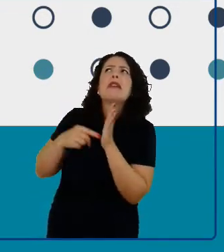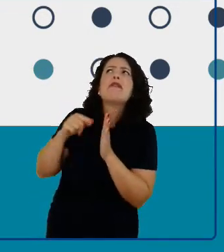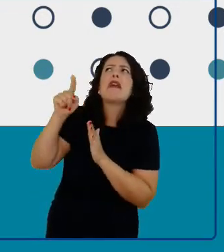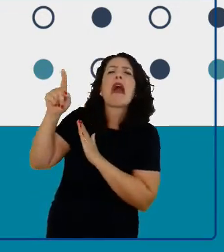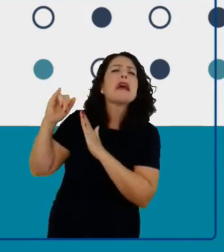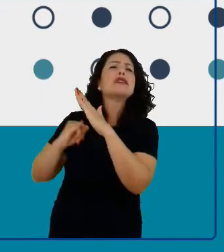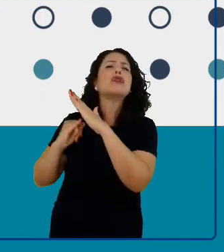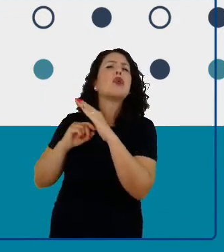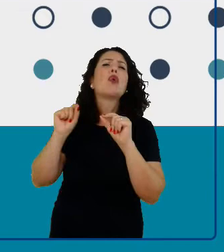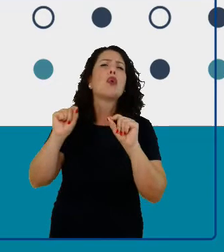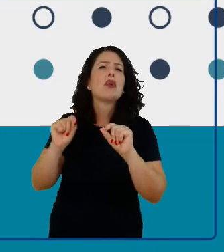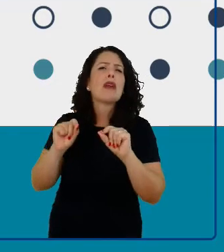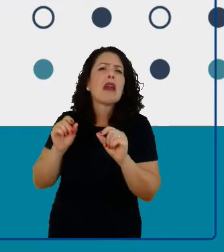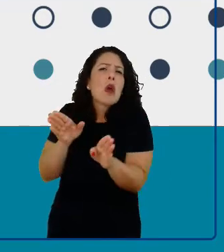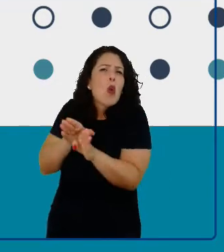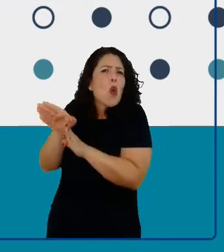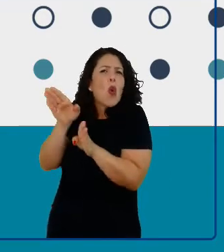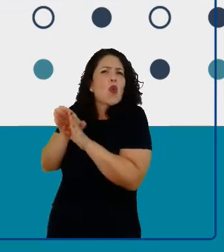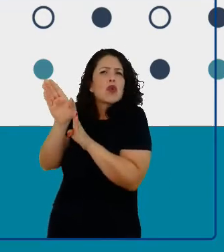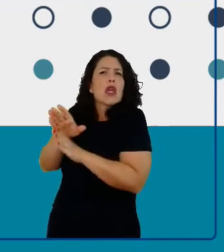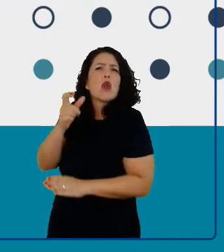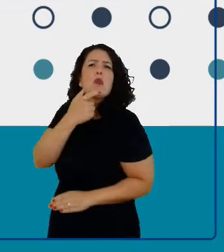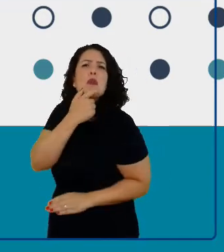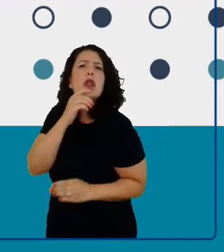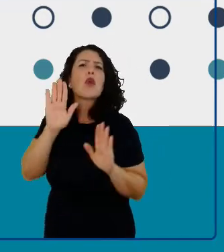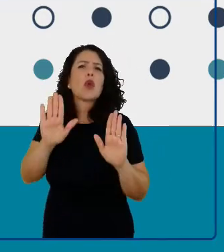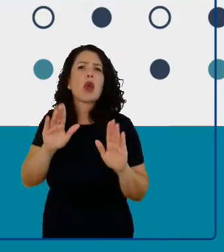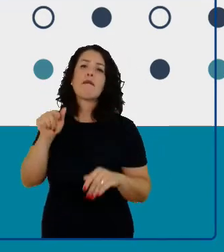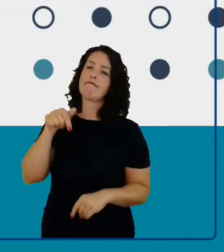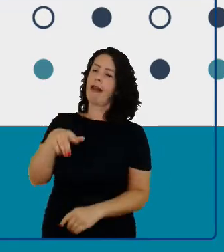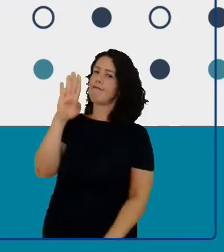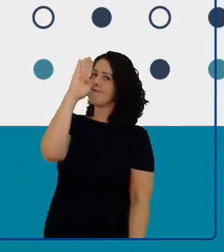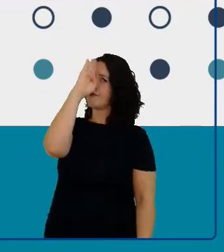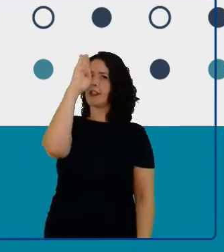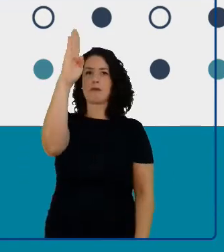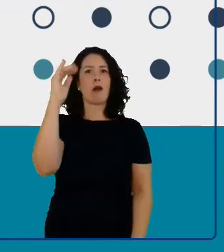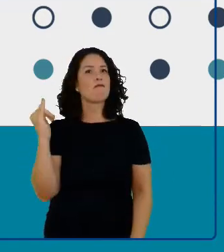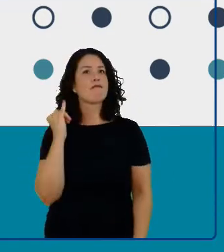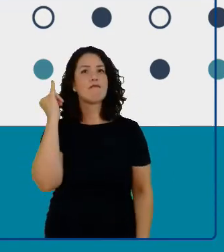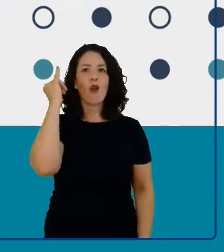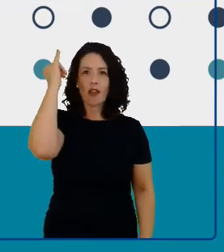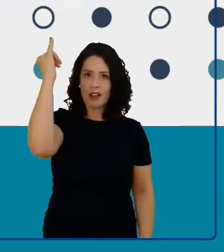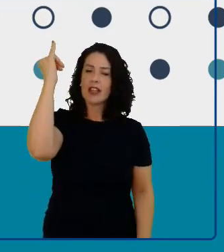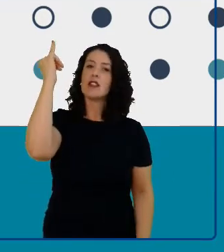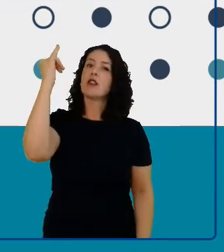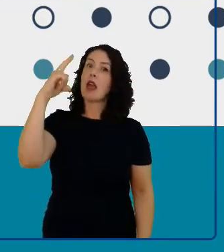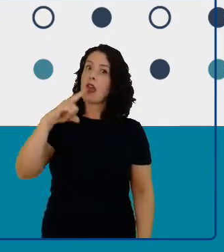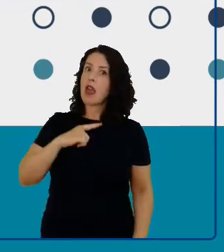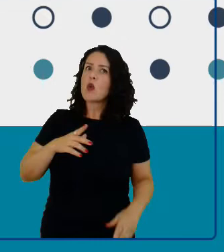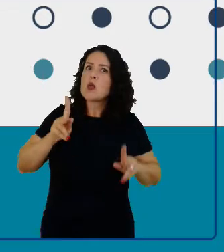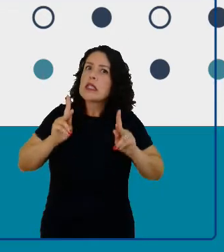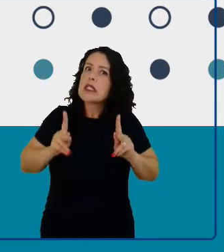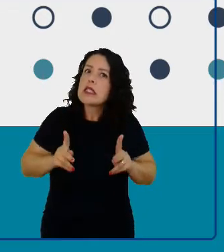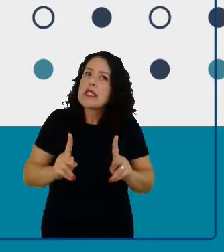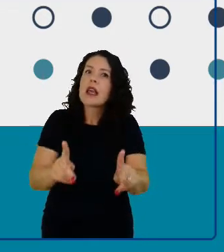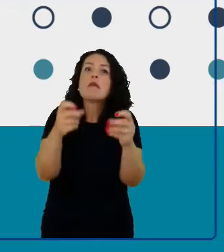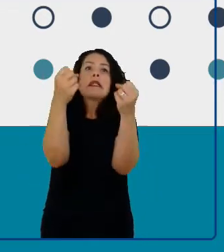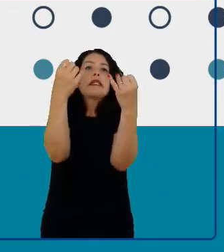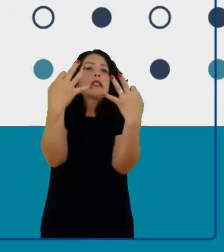Conselho Britânico, fundamental, importante. Eu tenho frisado a cada